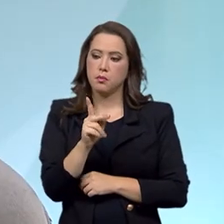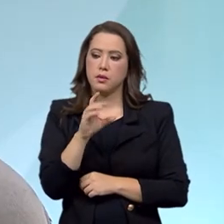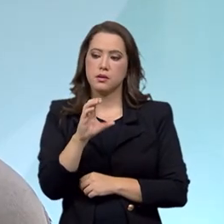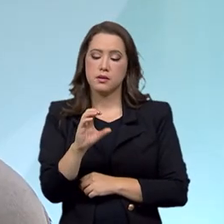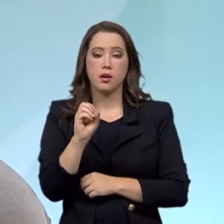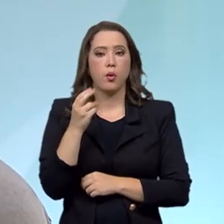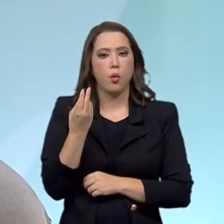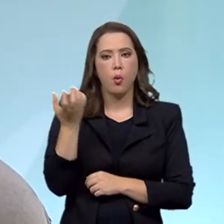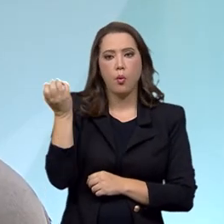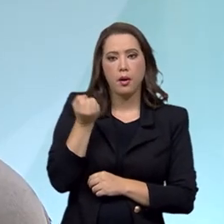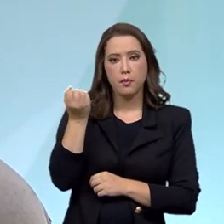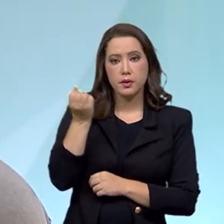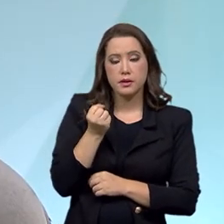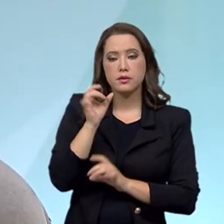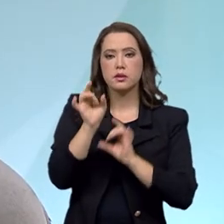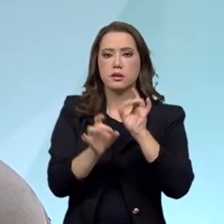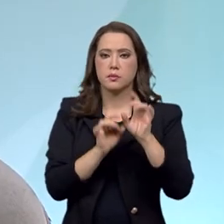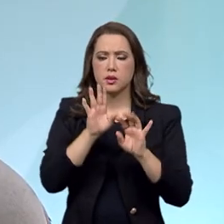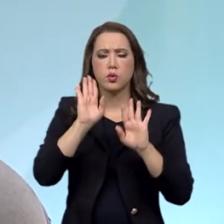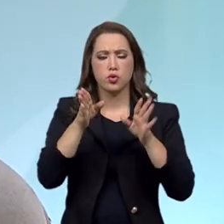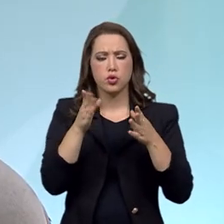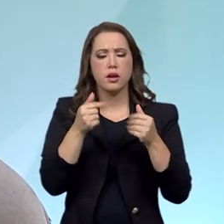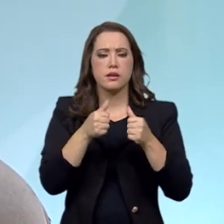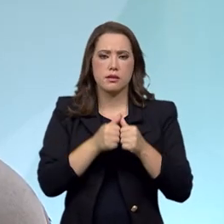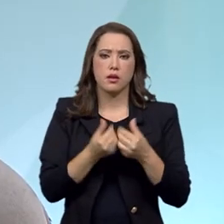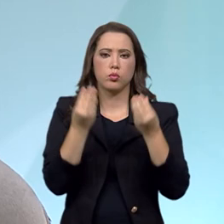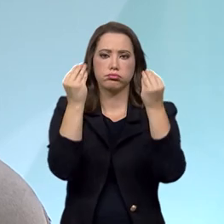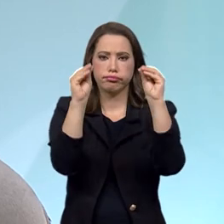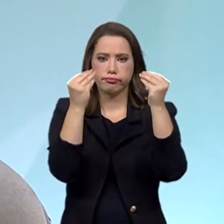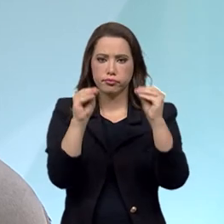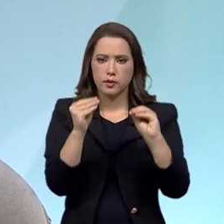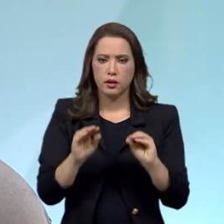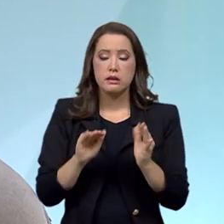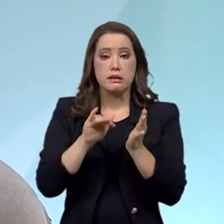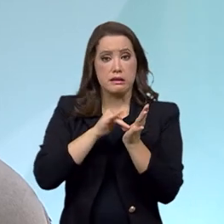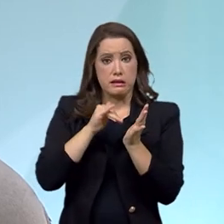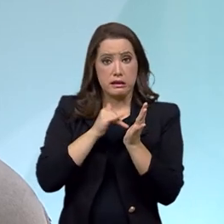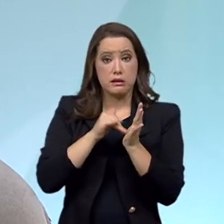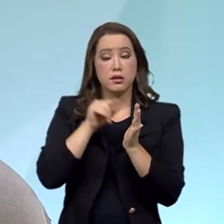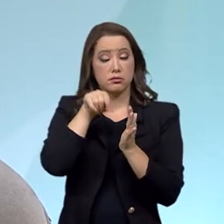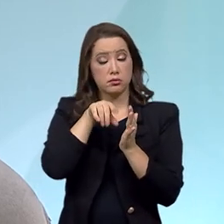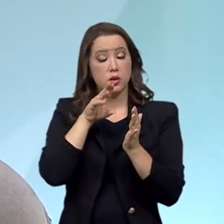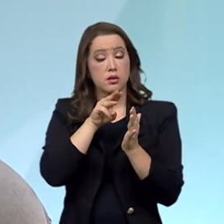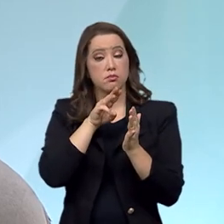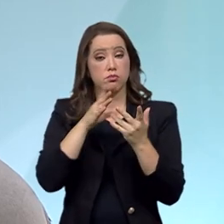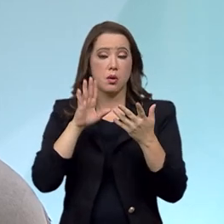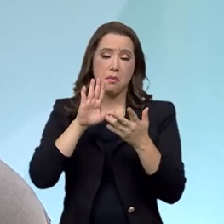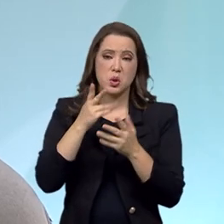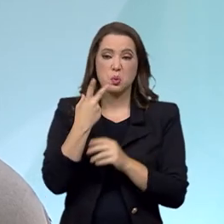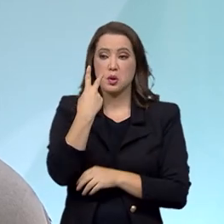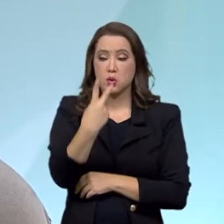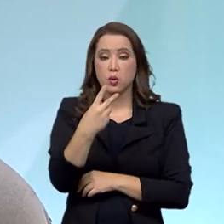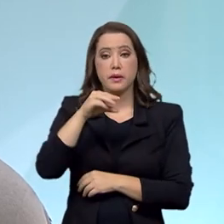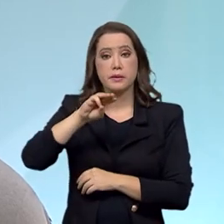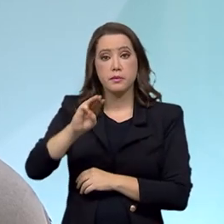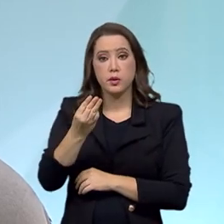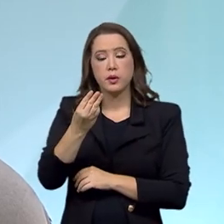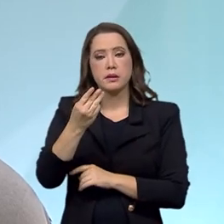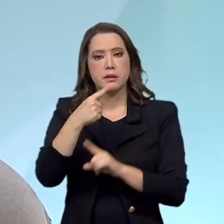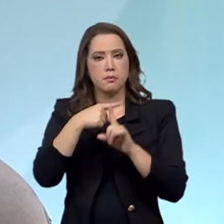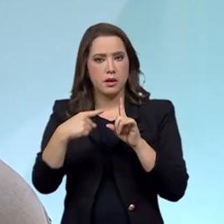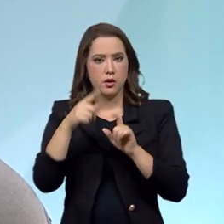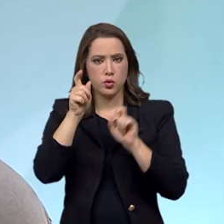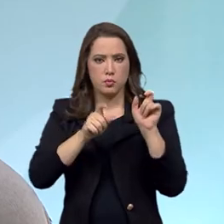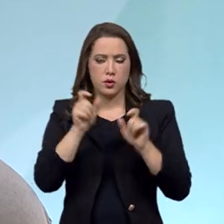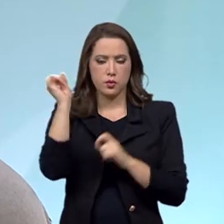aposentadoria especial estão incluídas no Cadastro, o que nos dá um universo de aproximadamente 2 milhões e meio de pessoas no